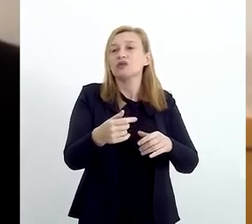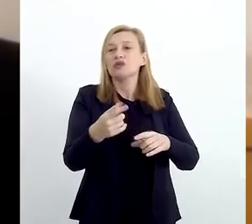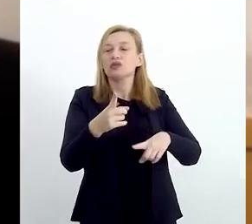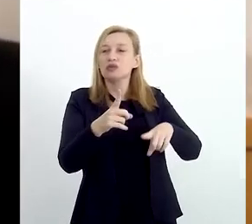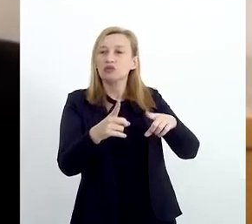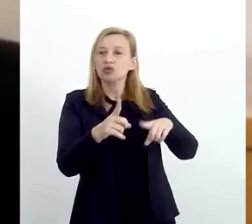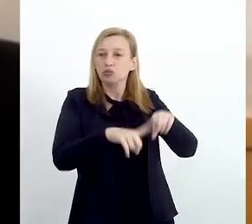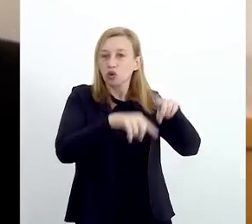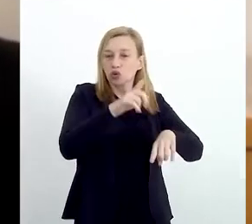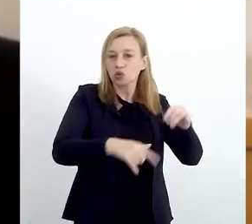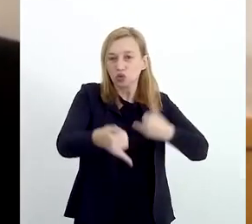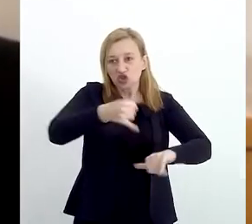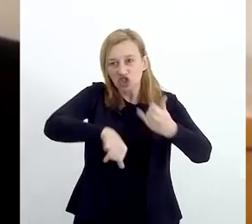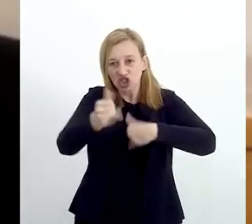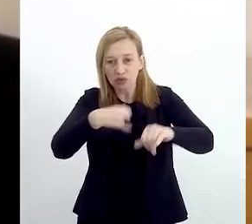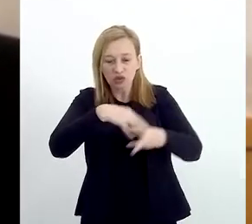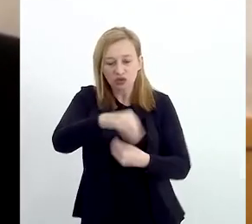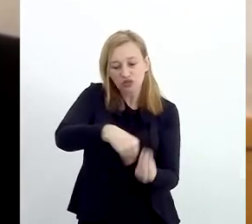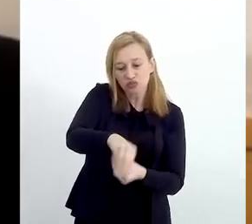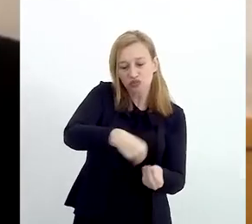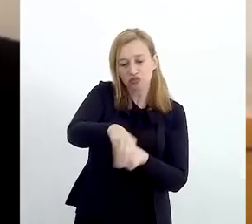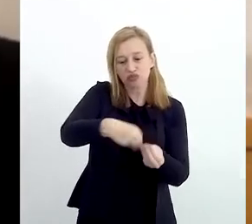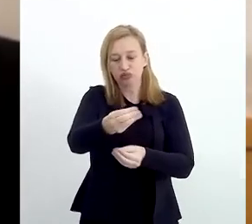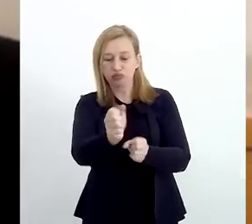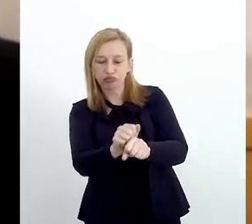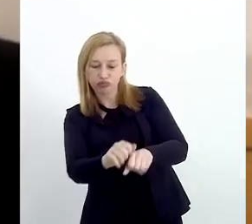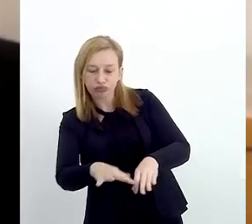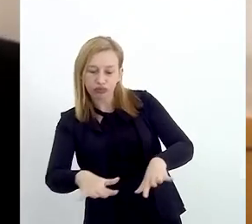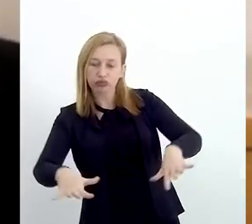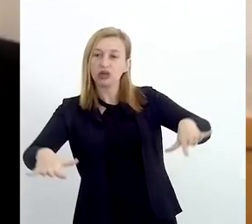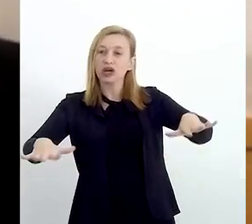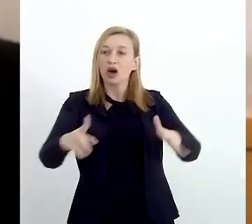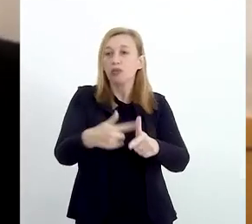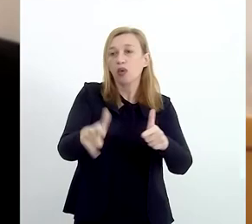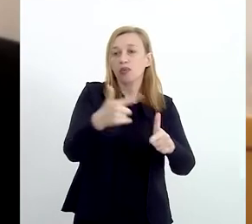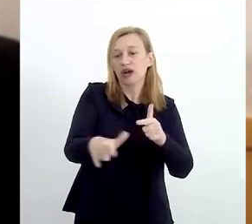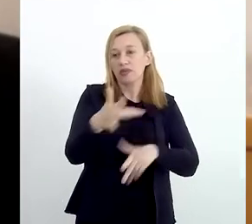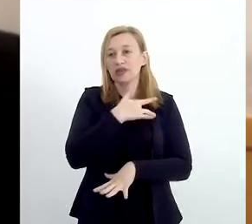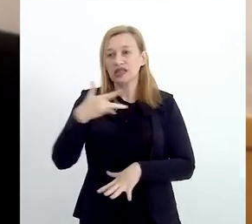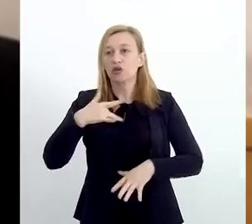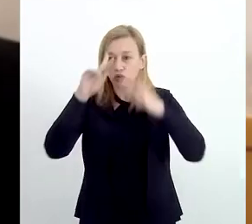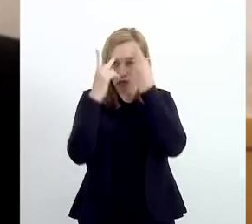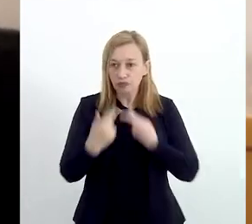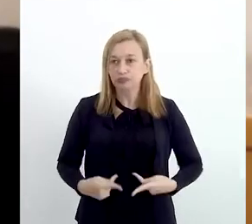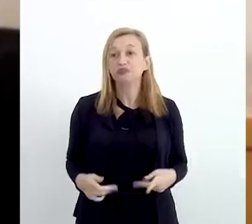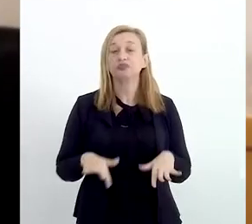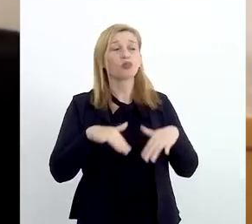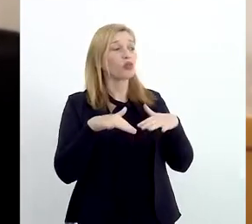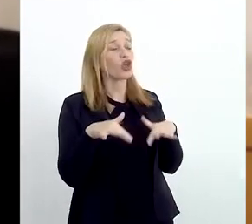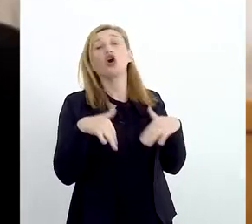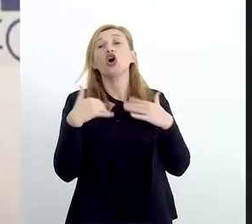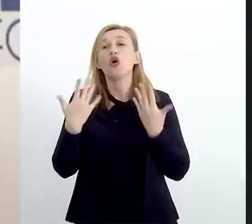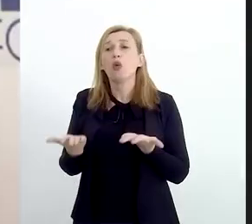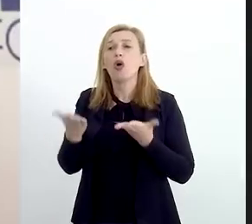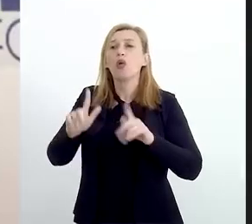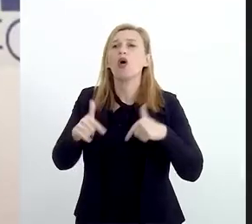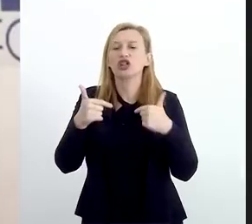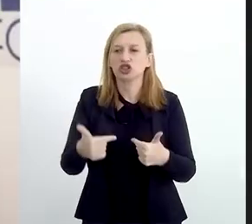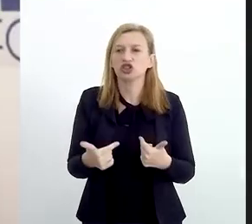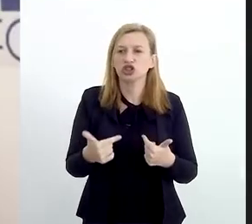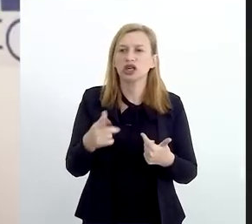químicos que estão lá dentro vão vazar, vão se transformar em grandes problemas para a saúde do ambiente e humana. Quais são